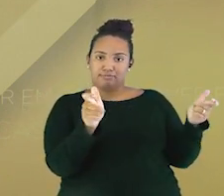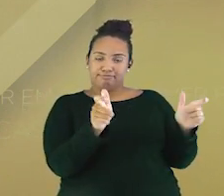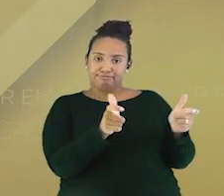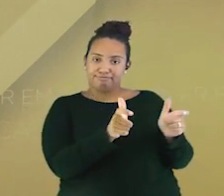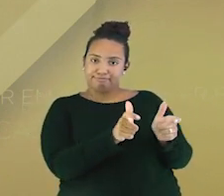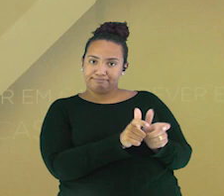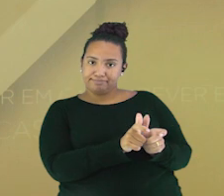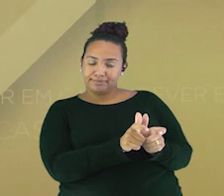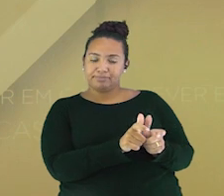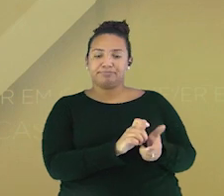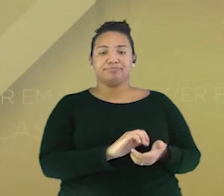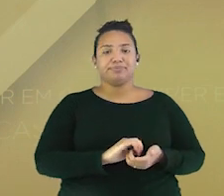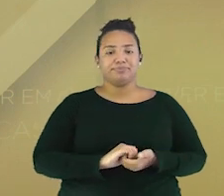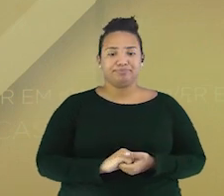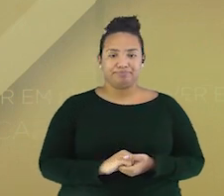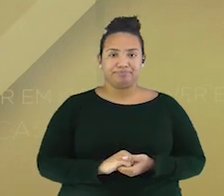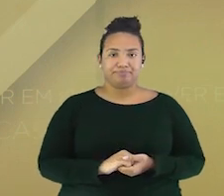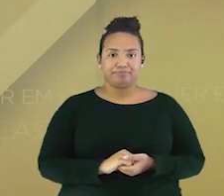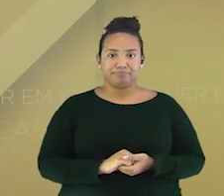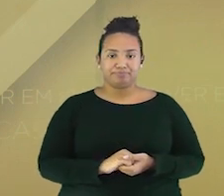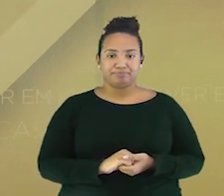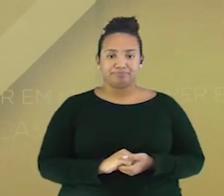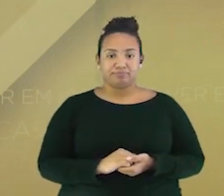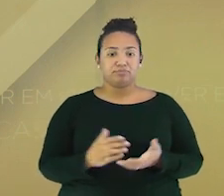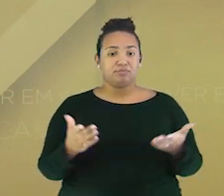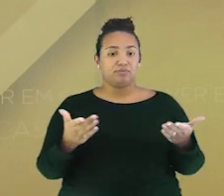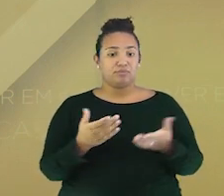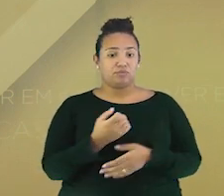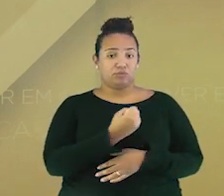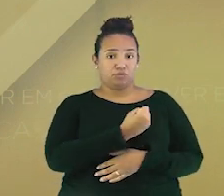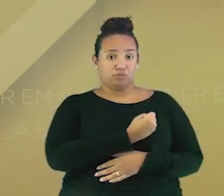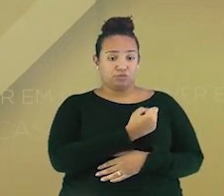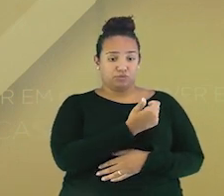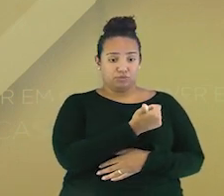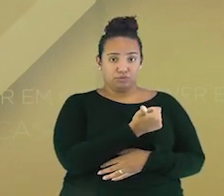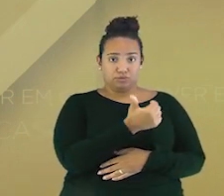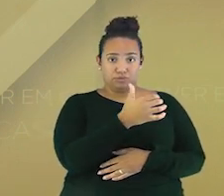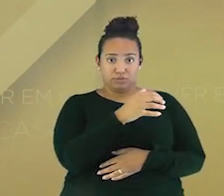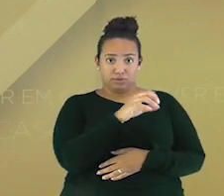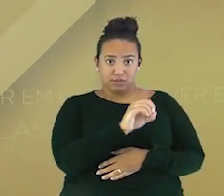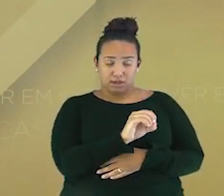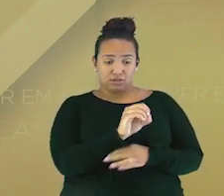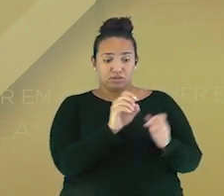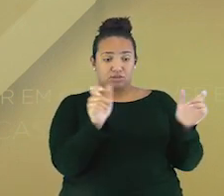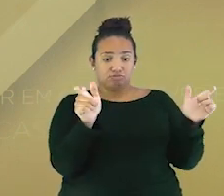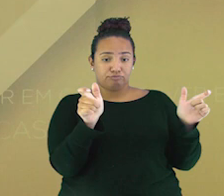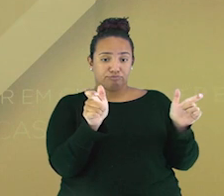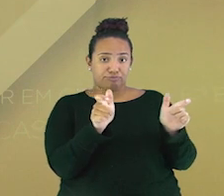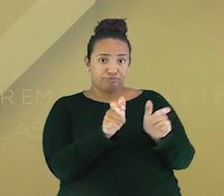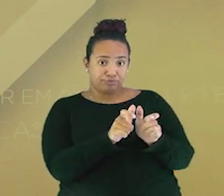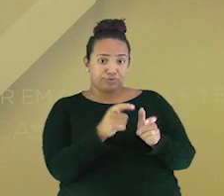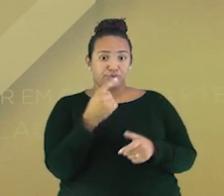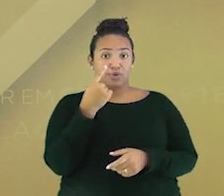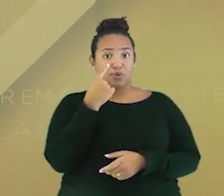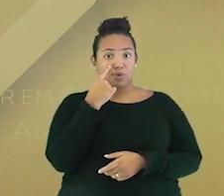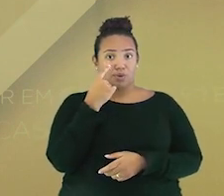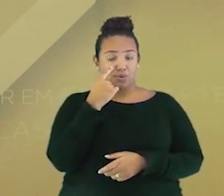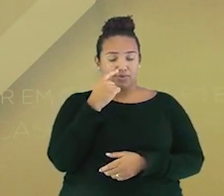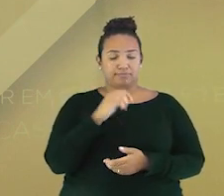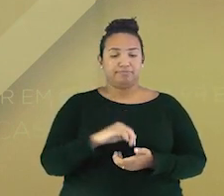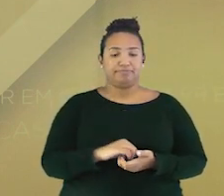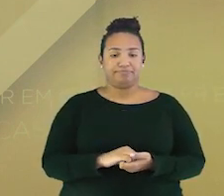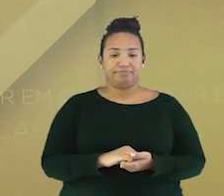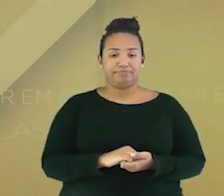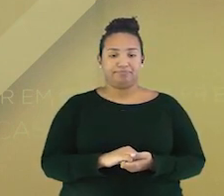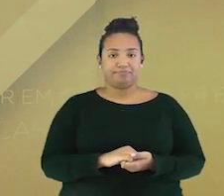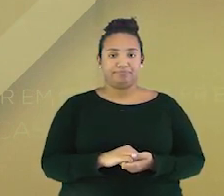estamos estudando. Nós vamos pegar o número 10 e vamos decrescer, nós vamos diminuir. Vamos ver aqui na nossa escadinha, a